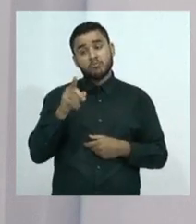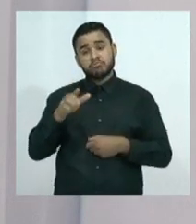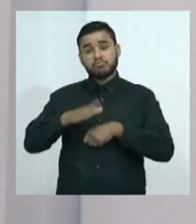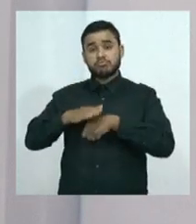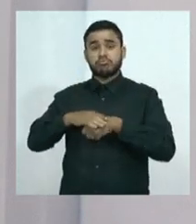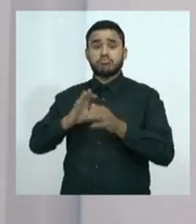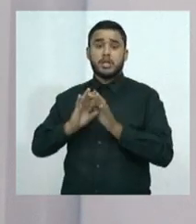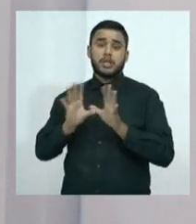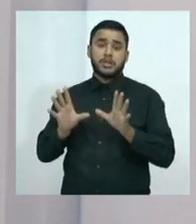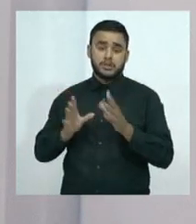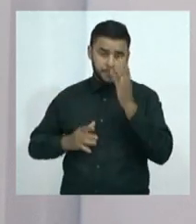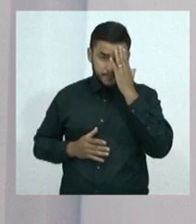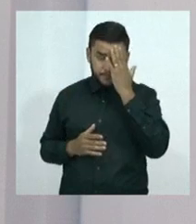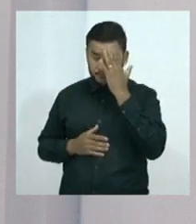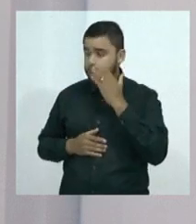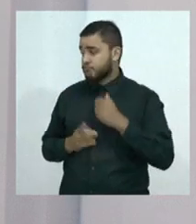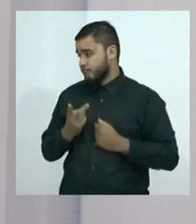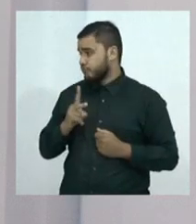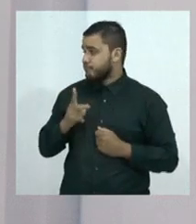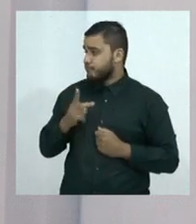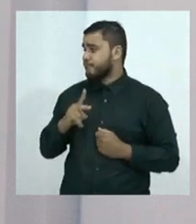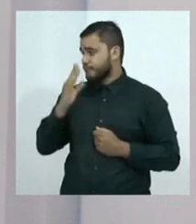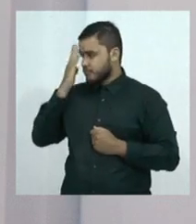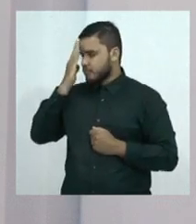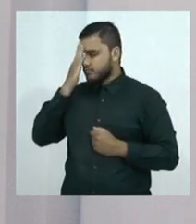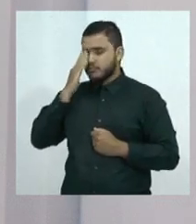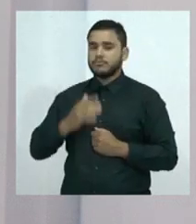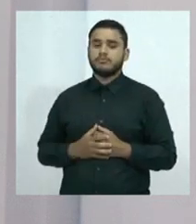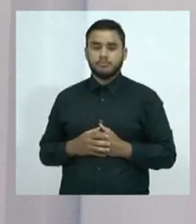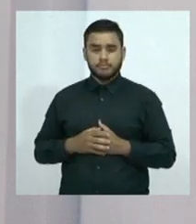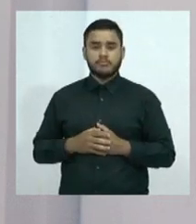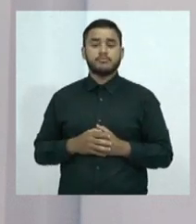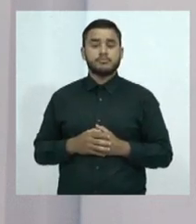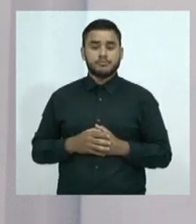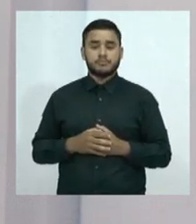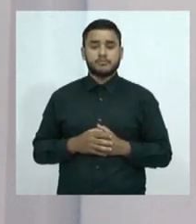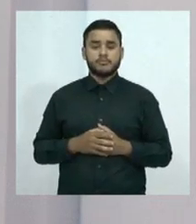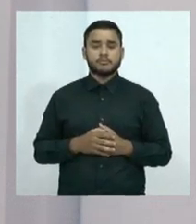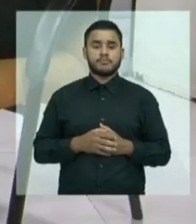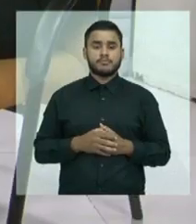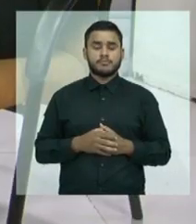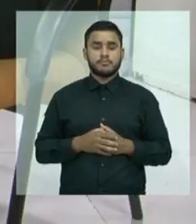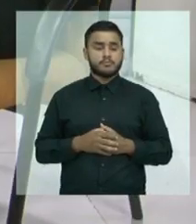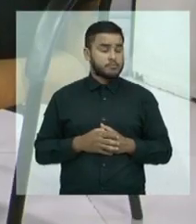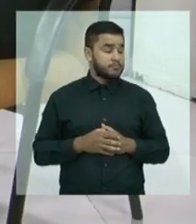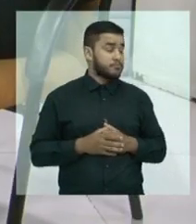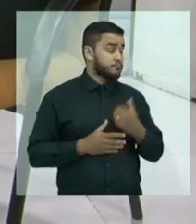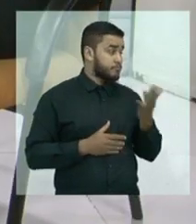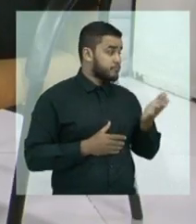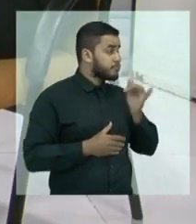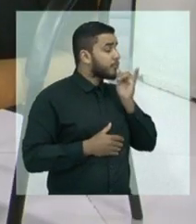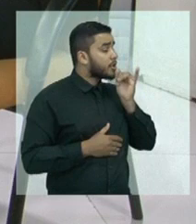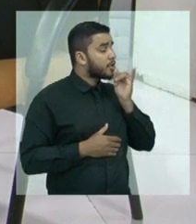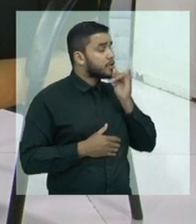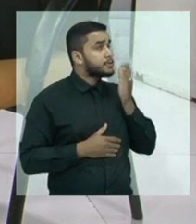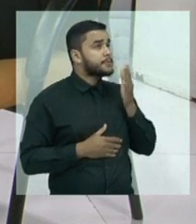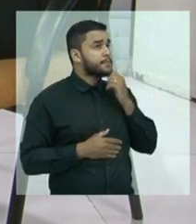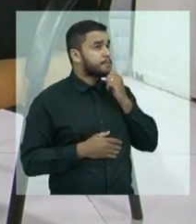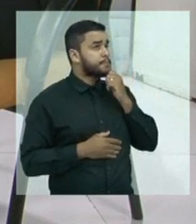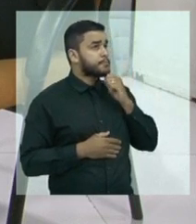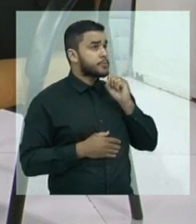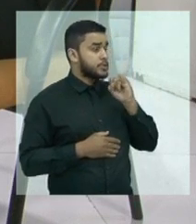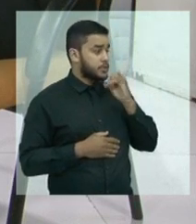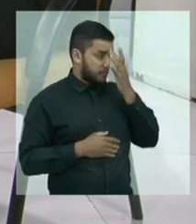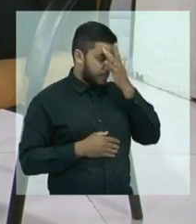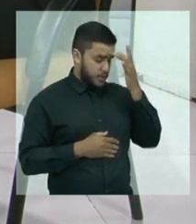realmente necessária e aquela que pode ser deliberada por alguém que tem algum outro interesse. Agora, no caso dessa internação